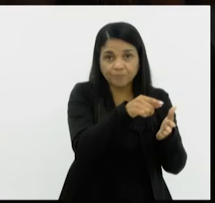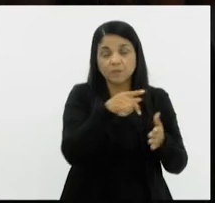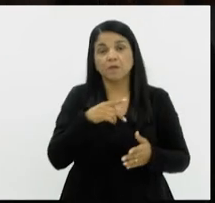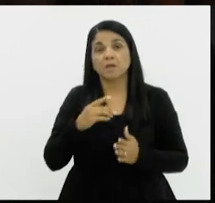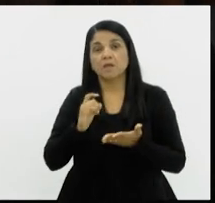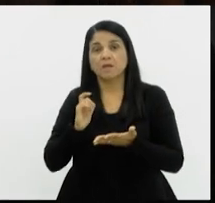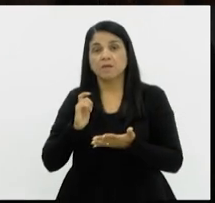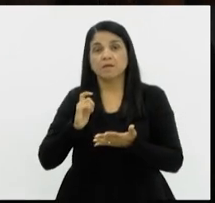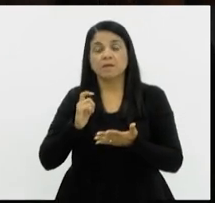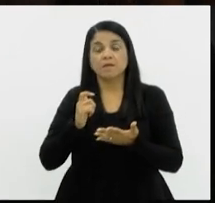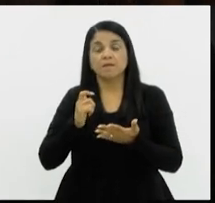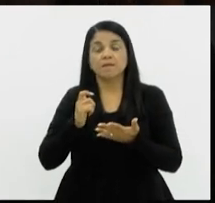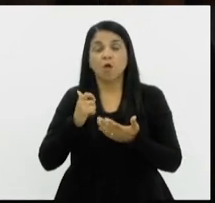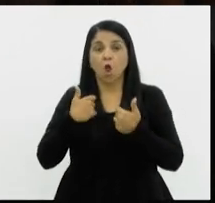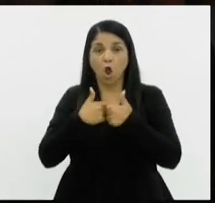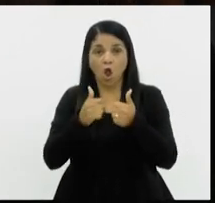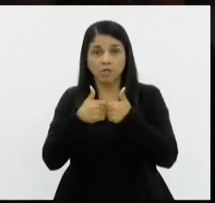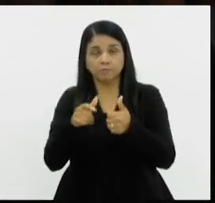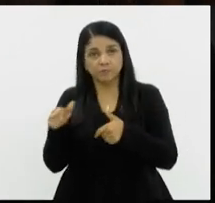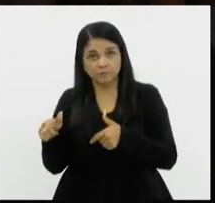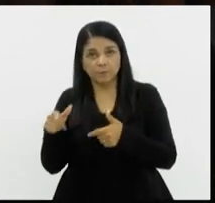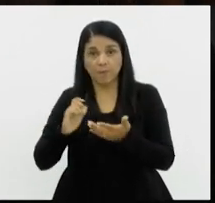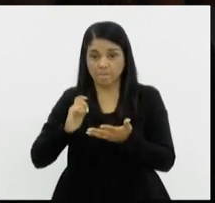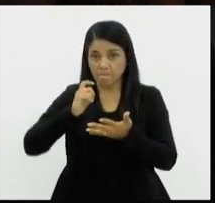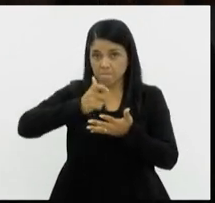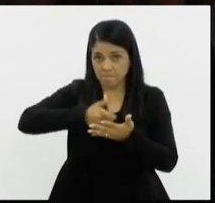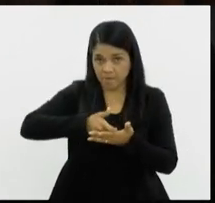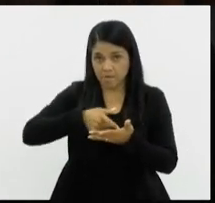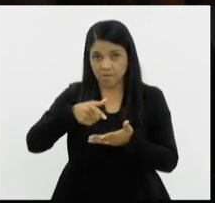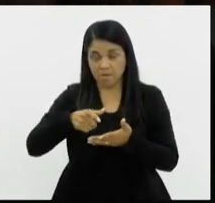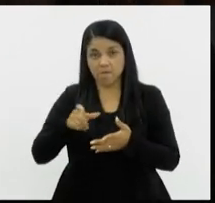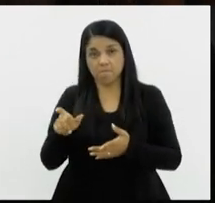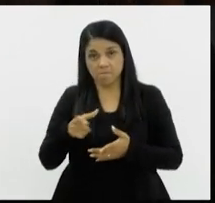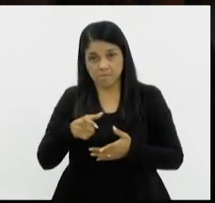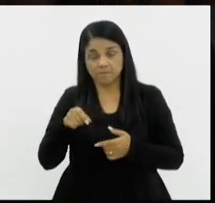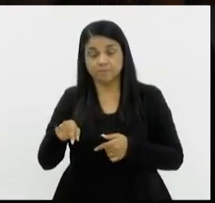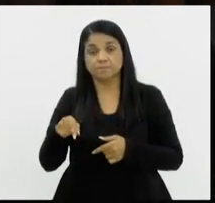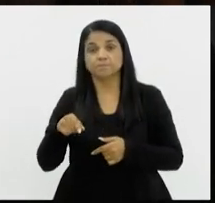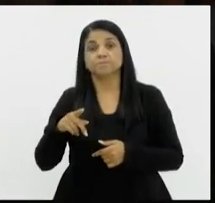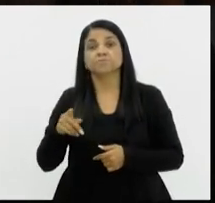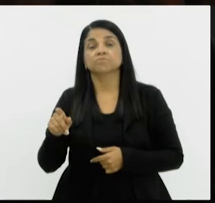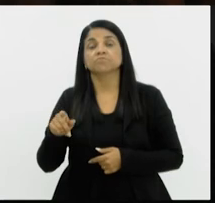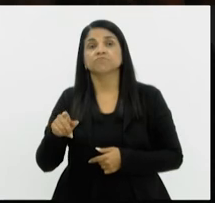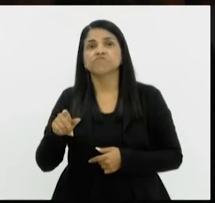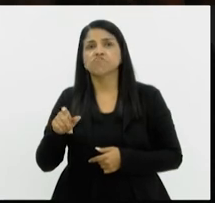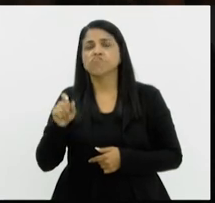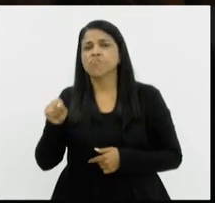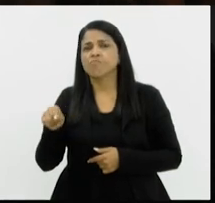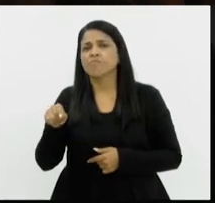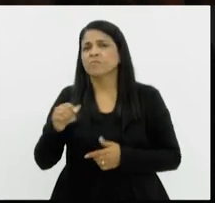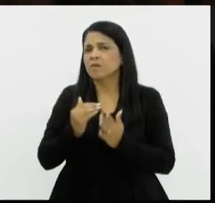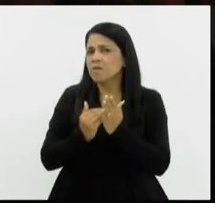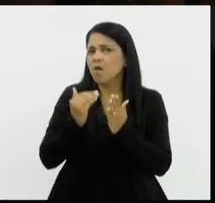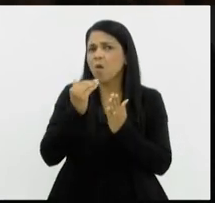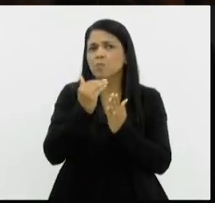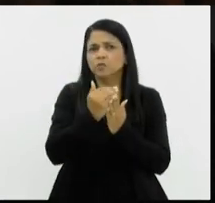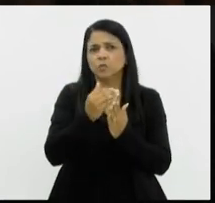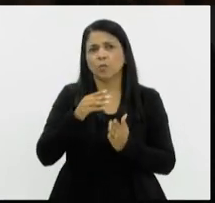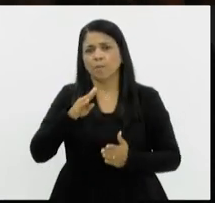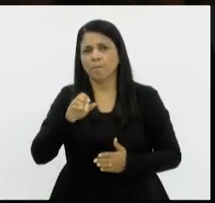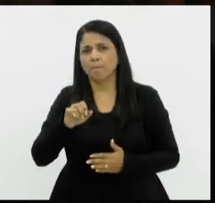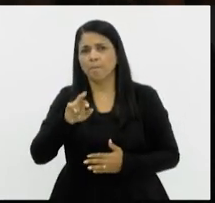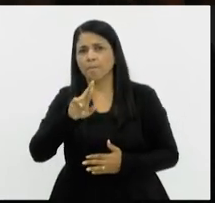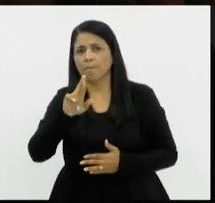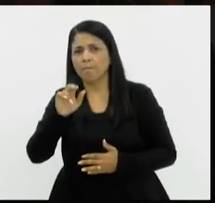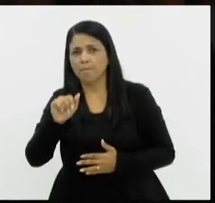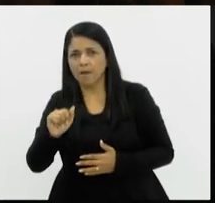à Barra Mansa também teve um aumento grande. Então, chamo a atenção